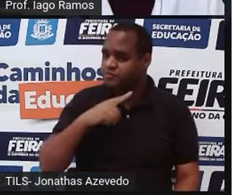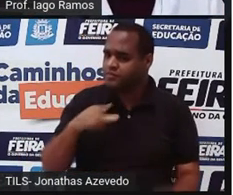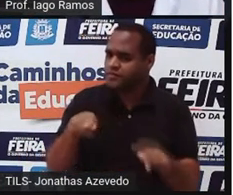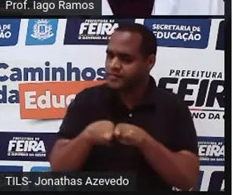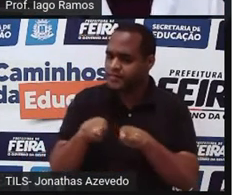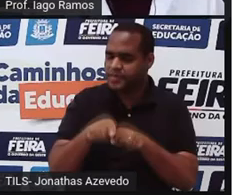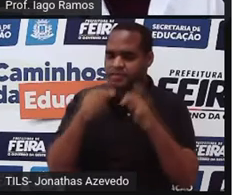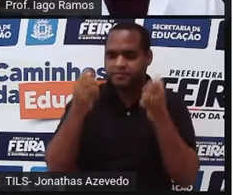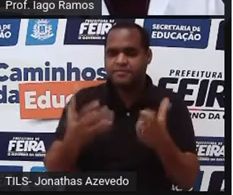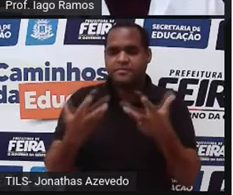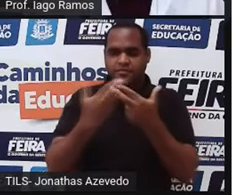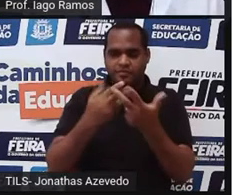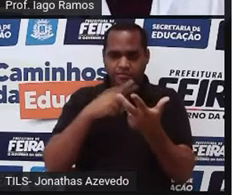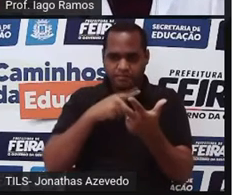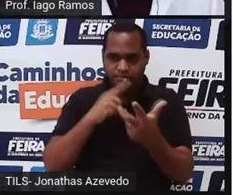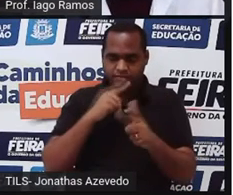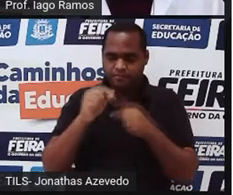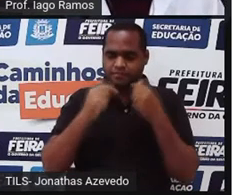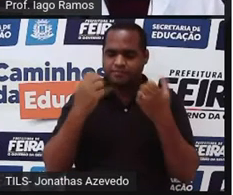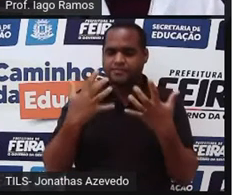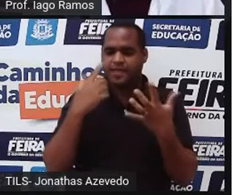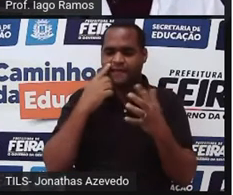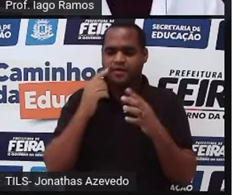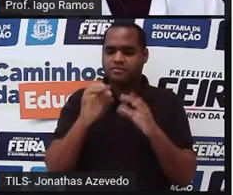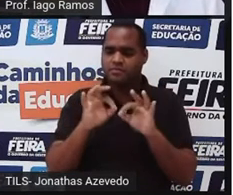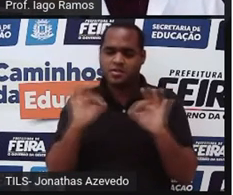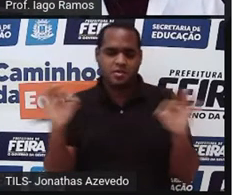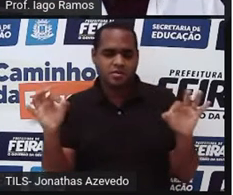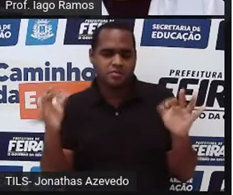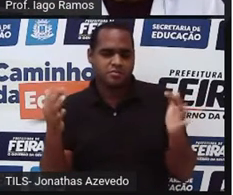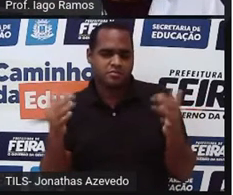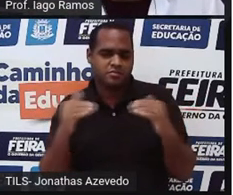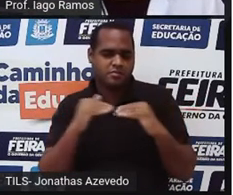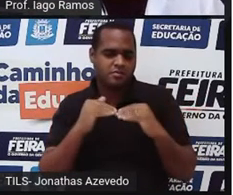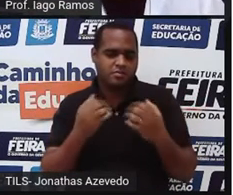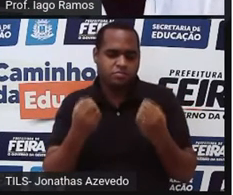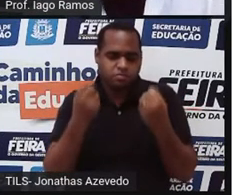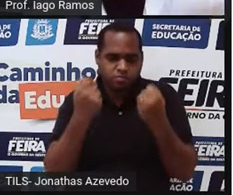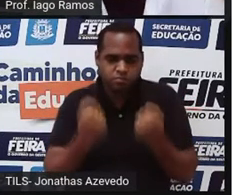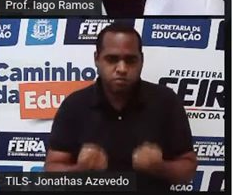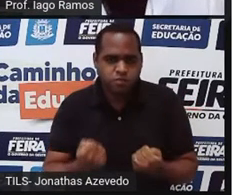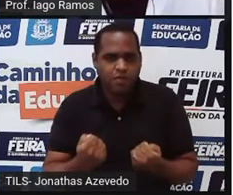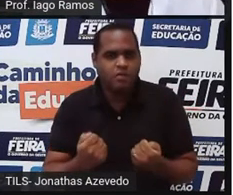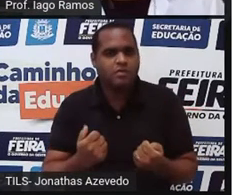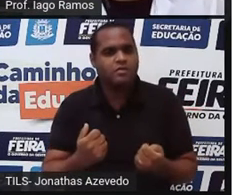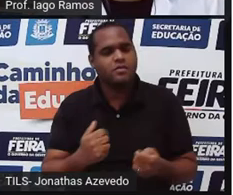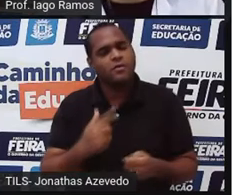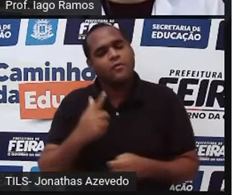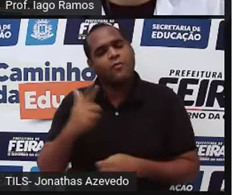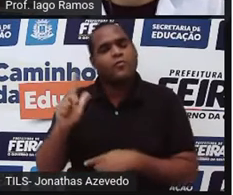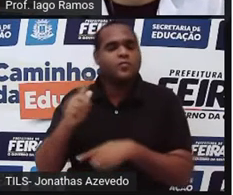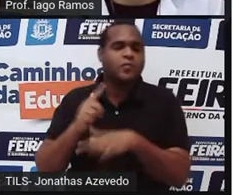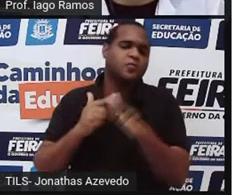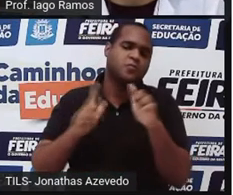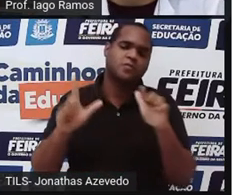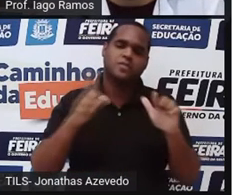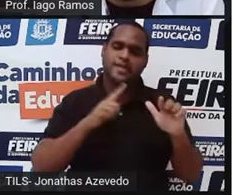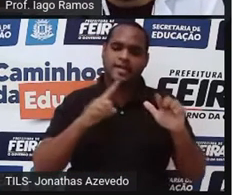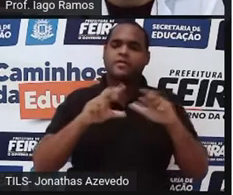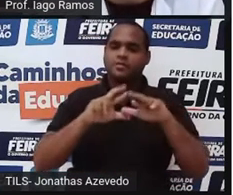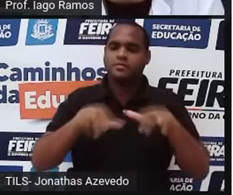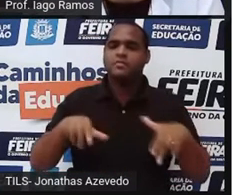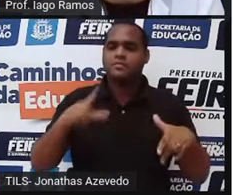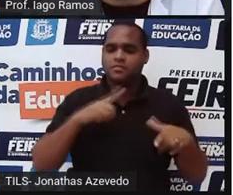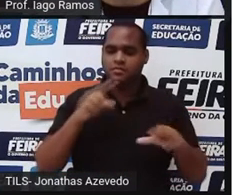situações de medida, né? Qualquer medida de comprimento, de massa ou outras situações, né? Como